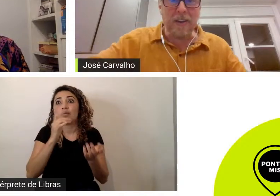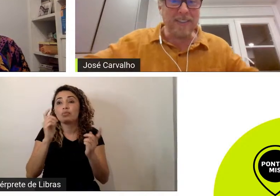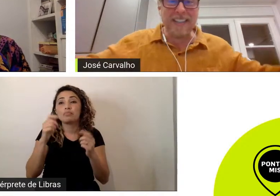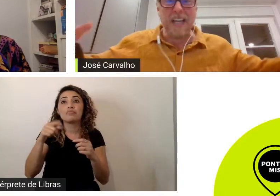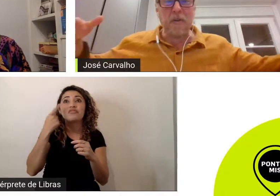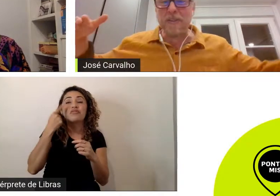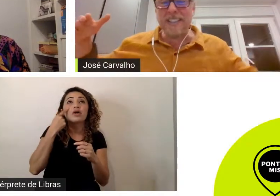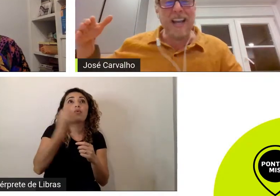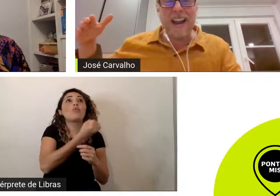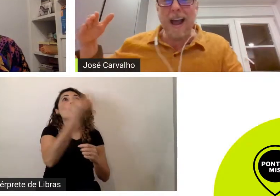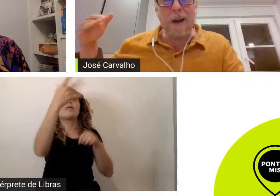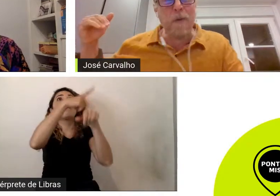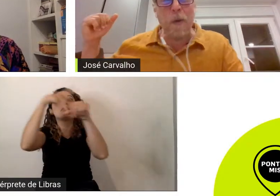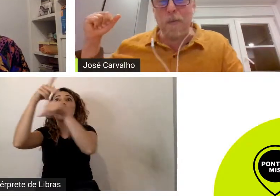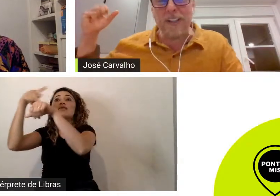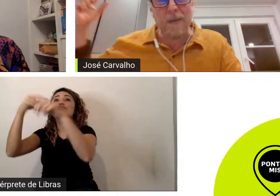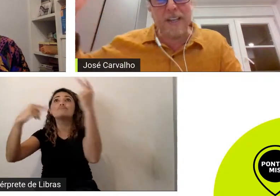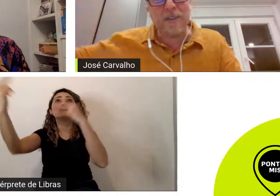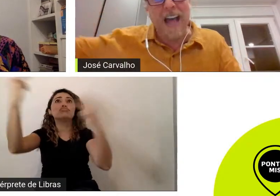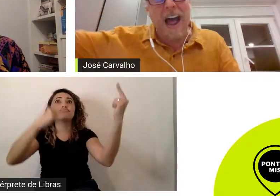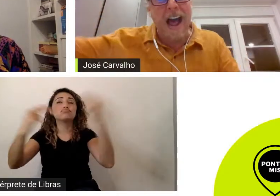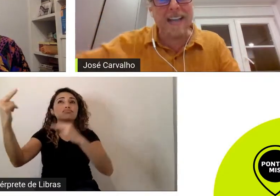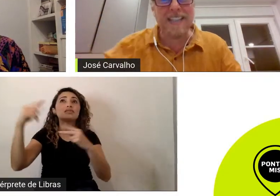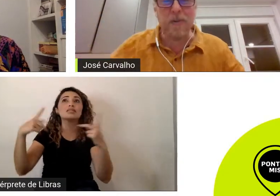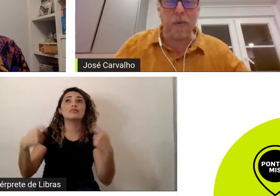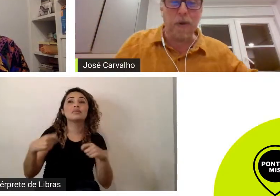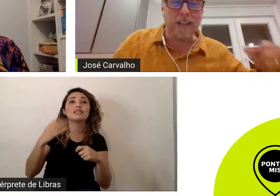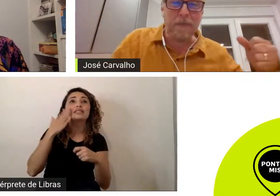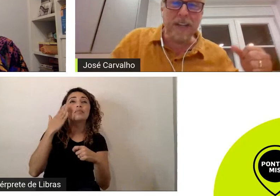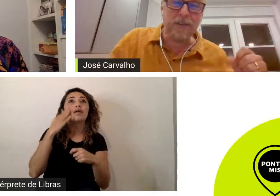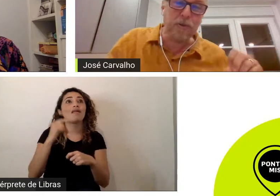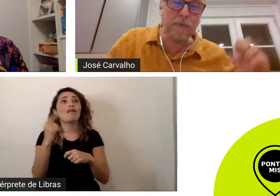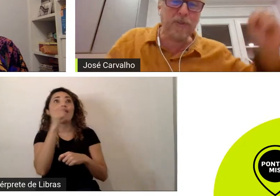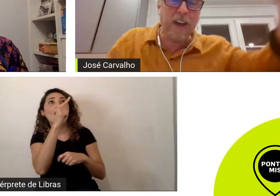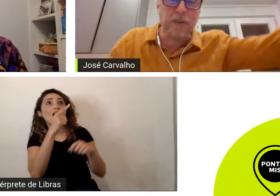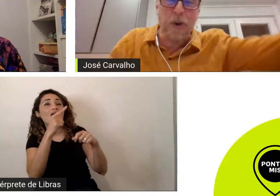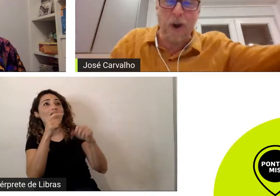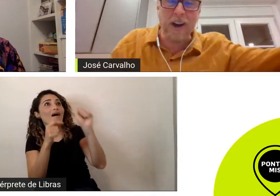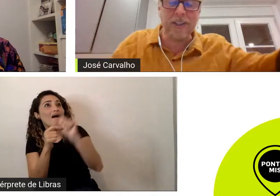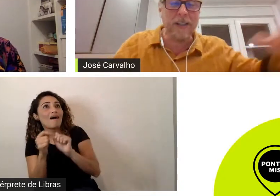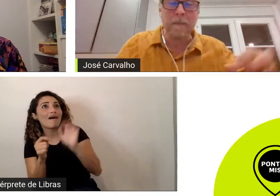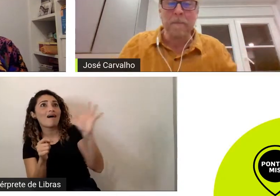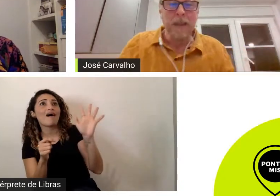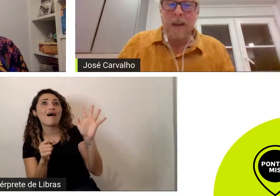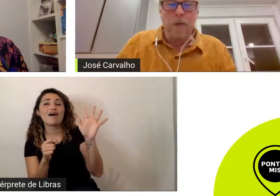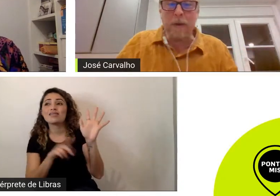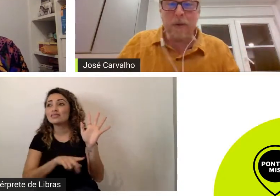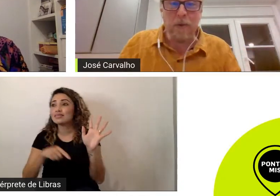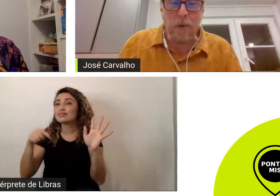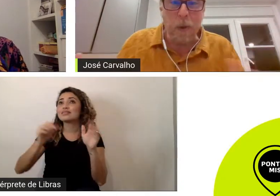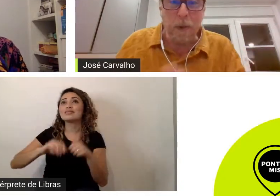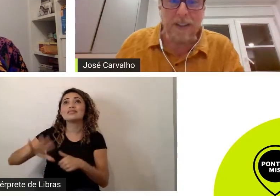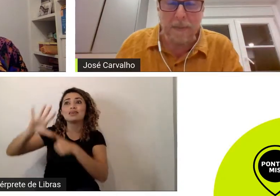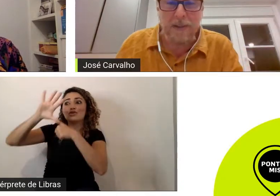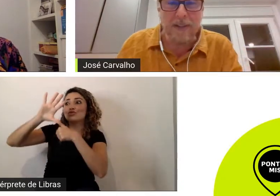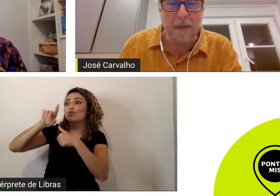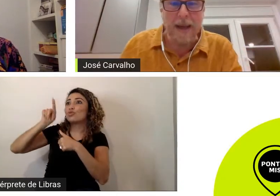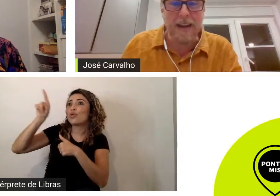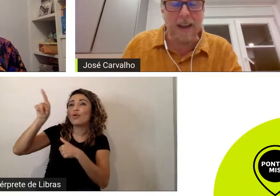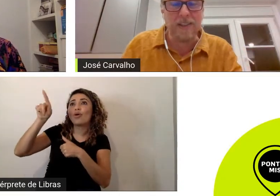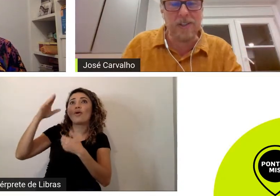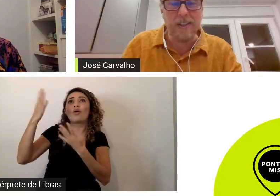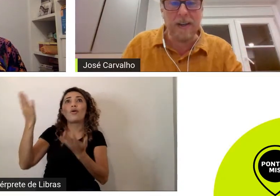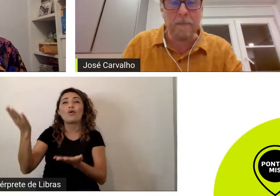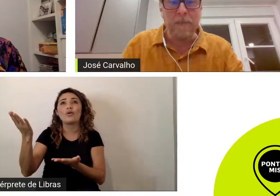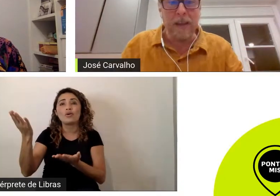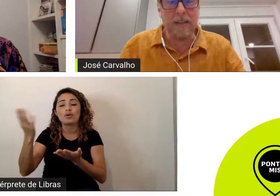então você tem que considerar o comportamento da Ásia o comportamento do Hemisfério Norte o comportamento da